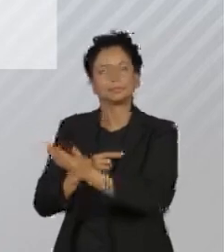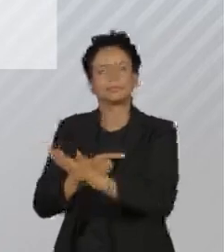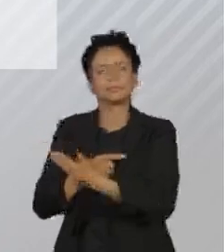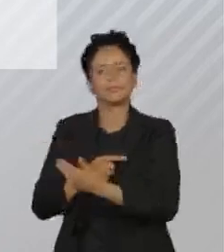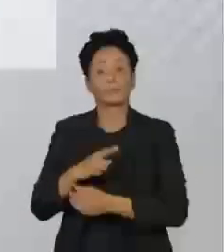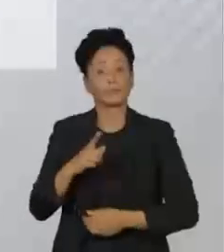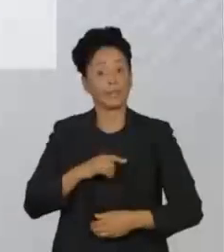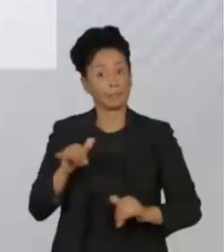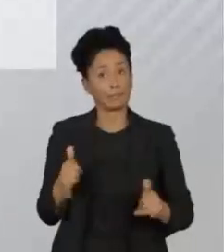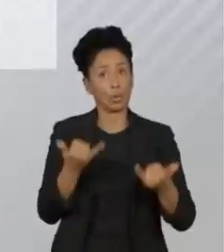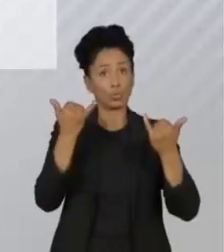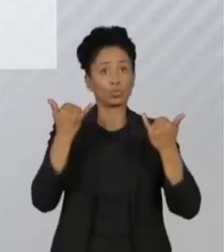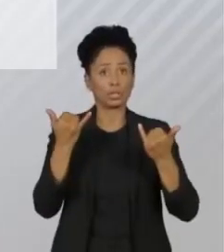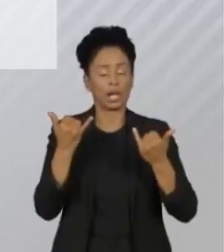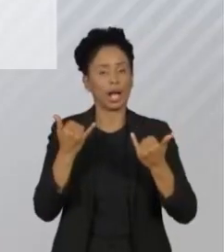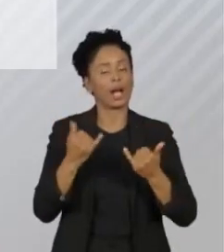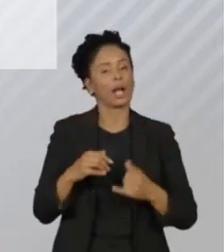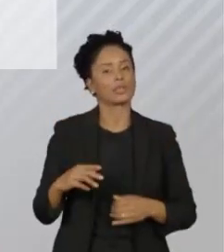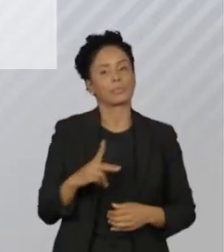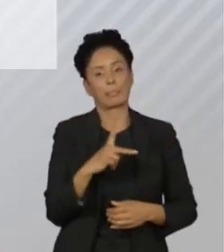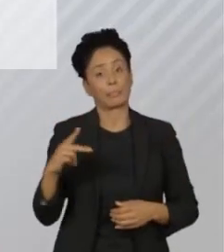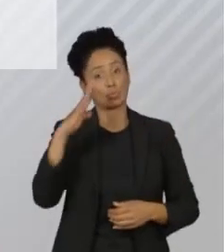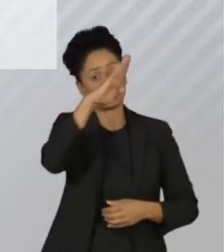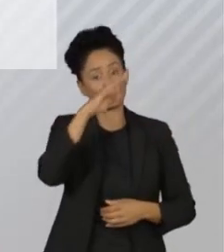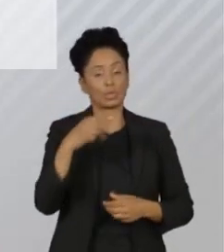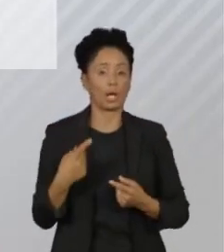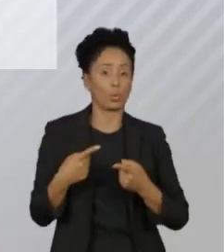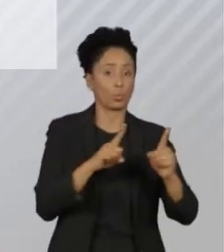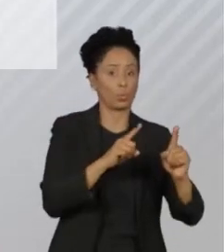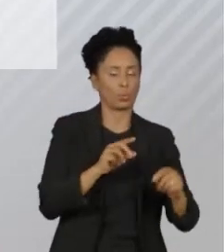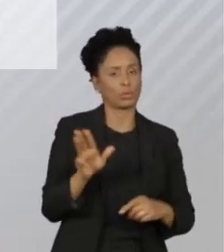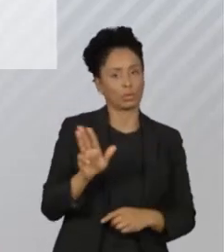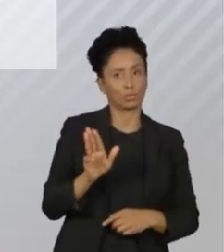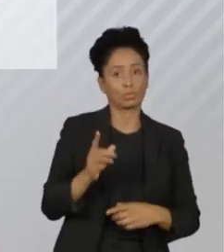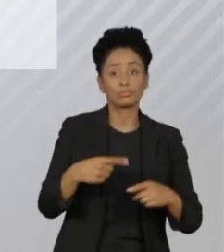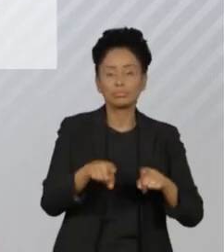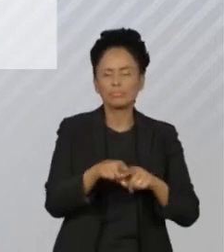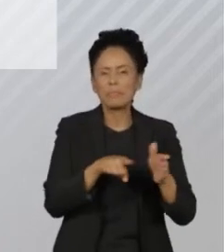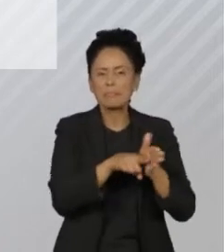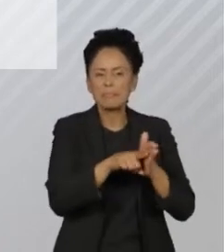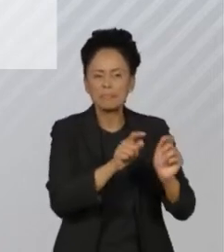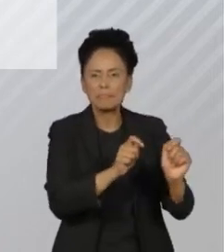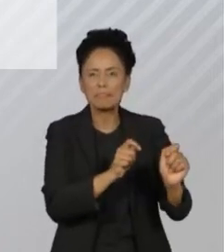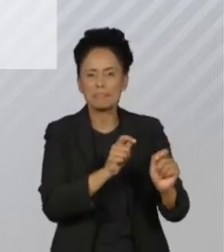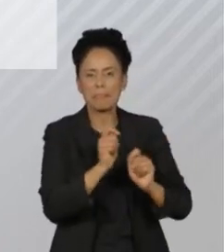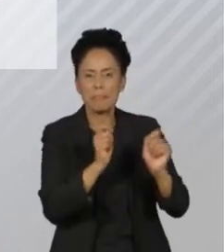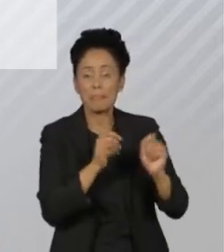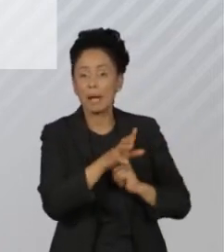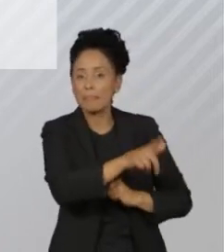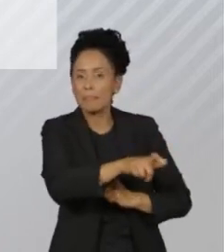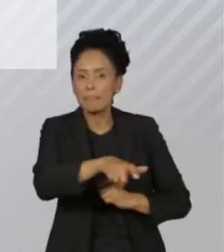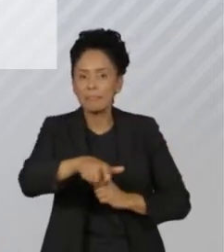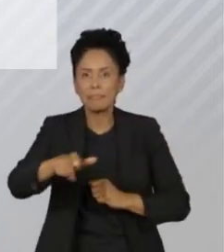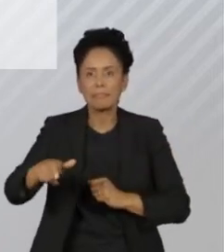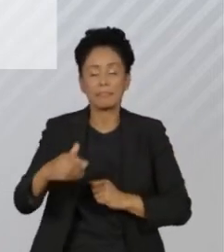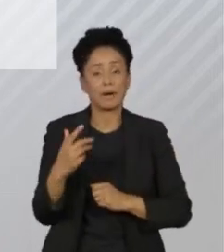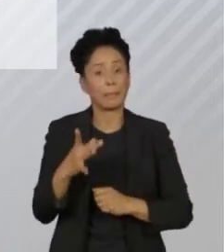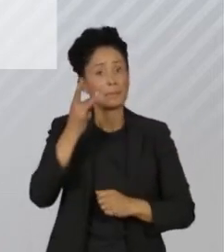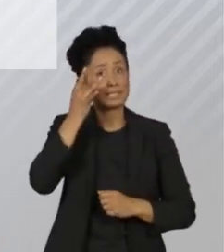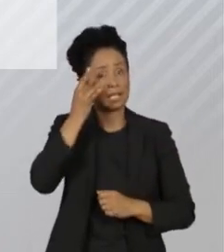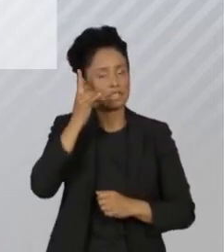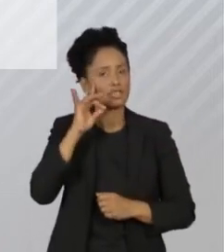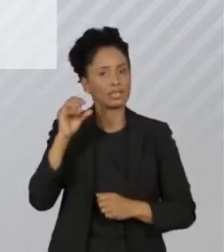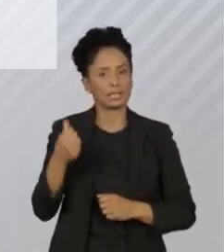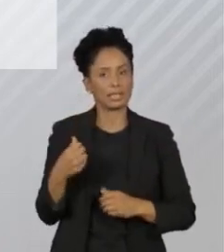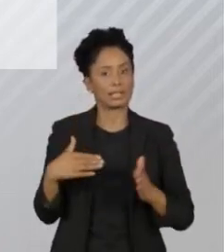vantagem de Lula para Bolsonaro. O Instituto Quest entrevistou 2 mil eleitores presencialmente entre os dias 6 e